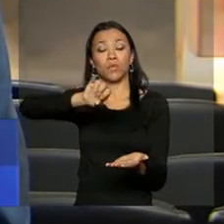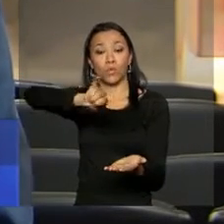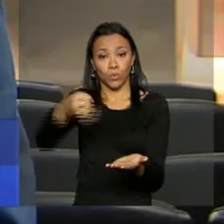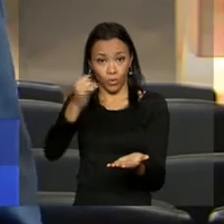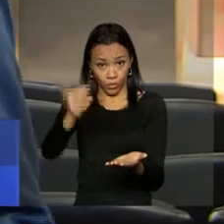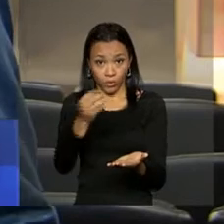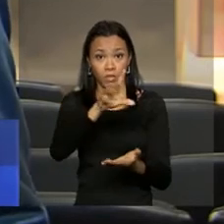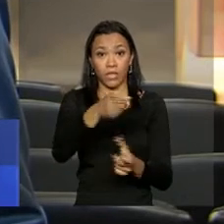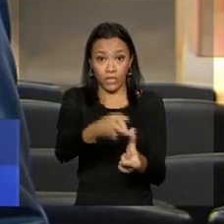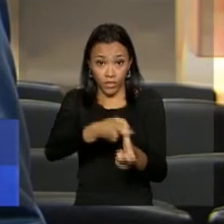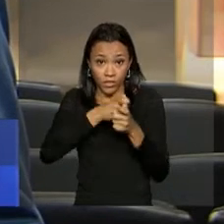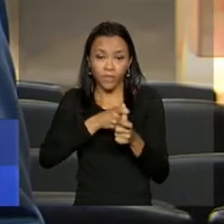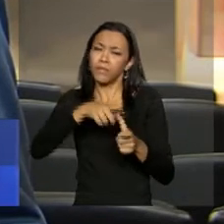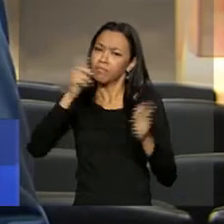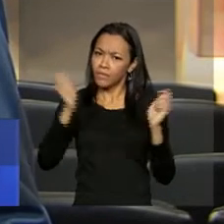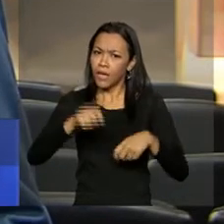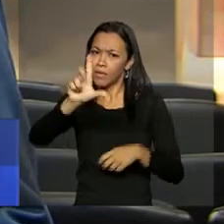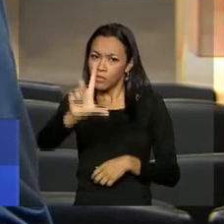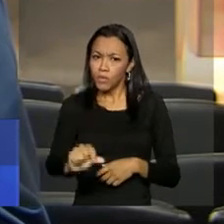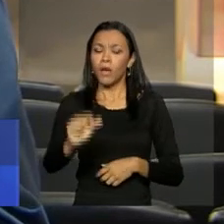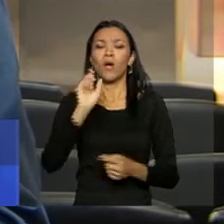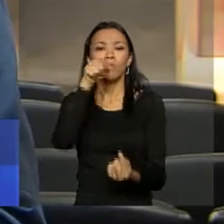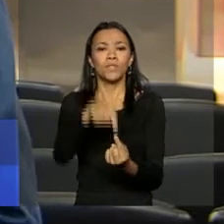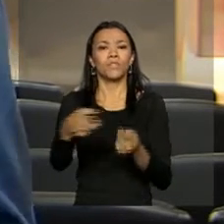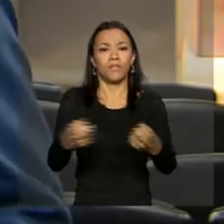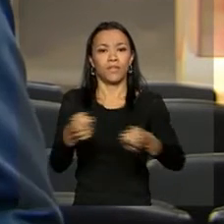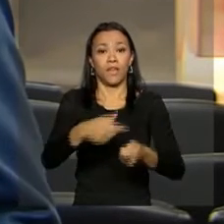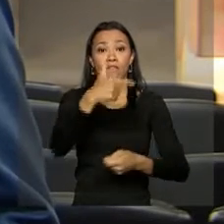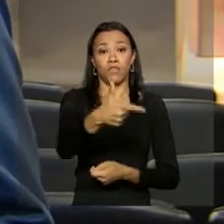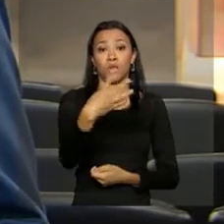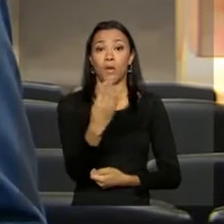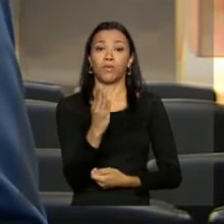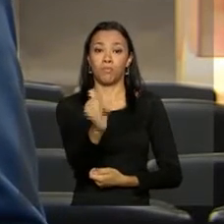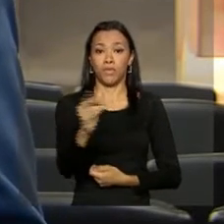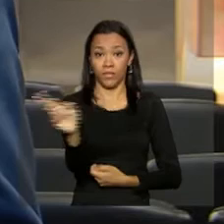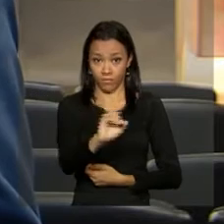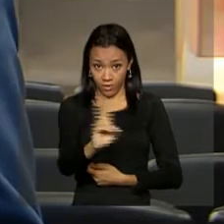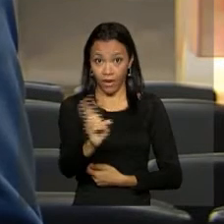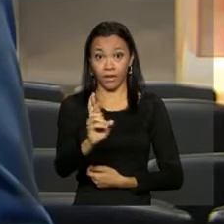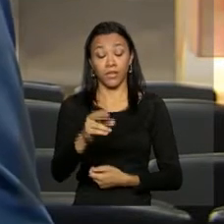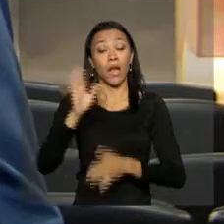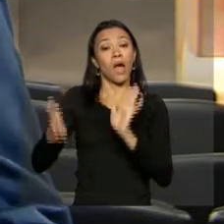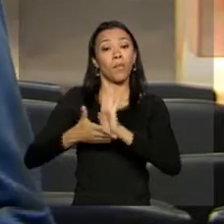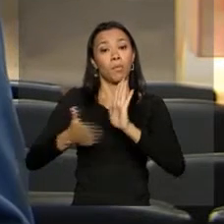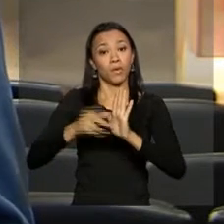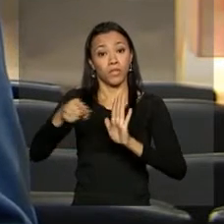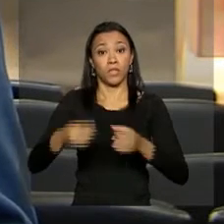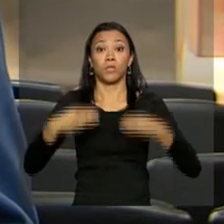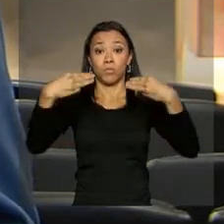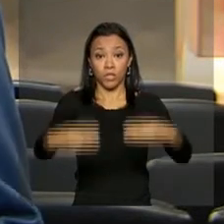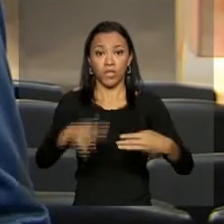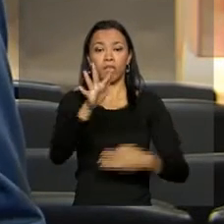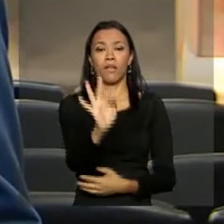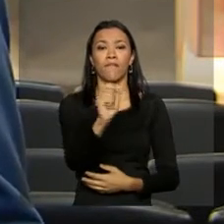fiscal, pode ser menor. A previsão era economizar 24 bilhões de reais. A proposta do Ministério da Fazenda é reduzir esta